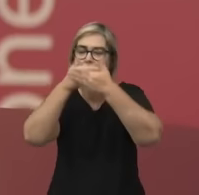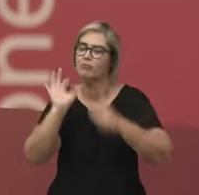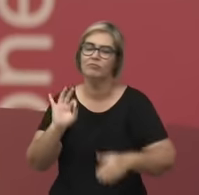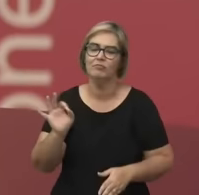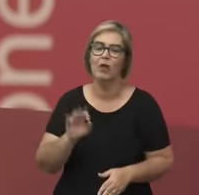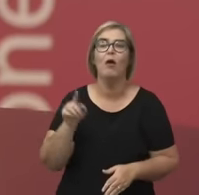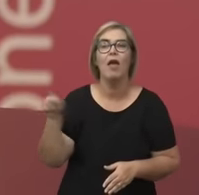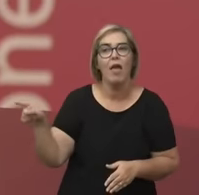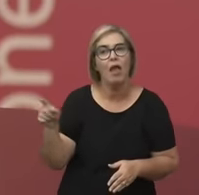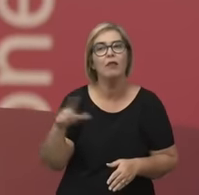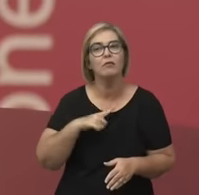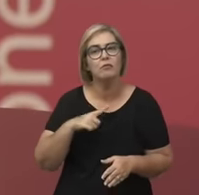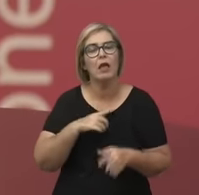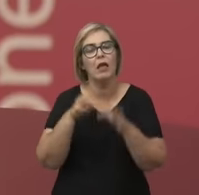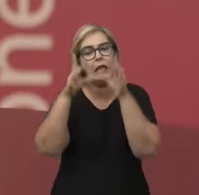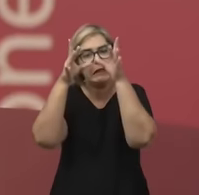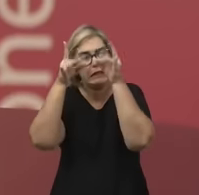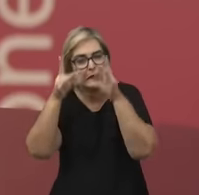complexa.